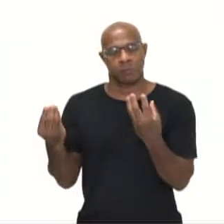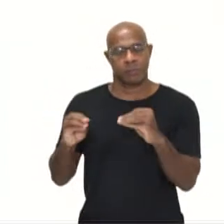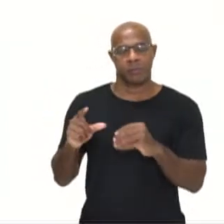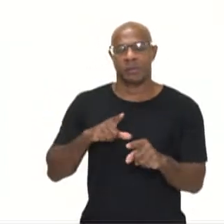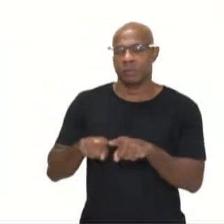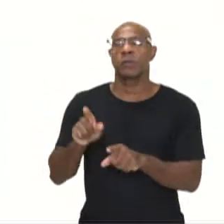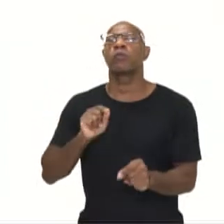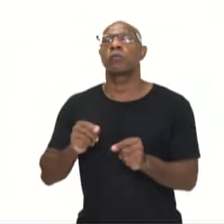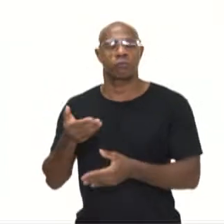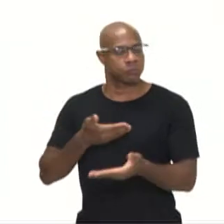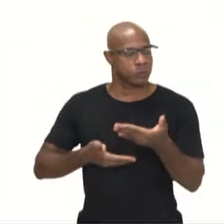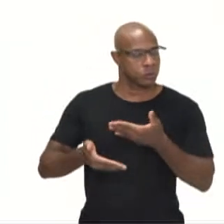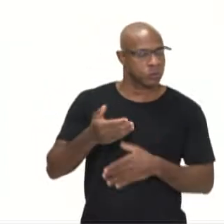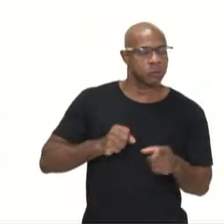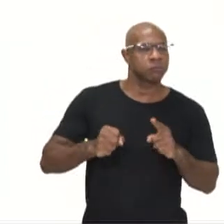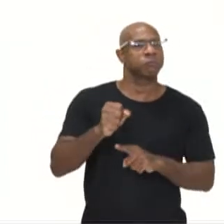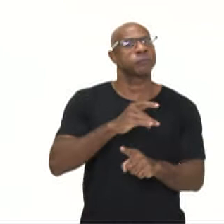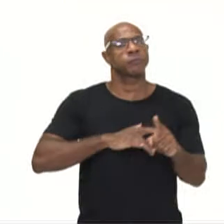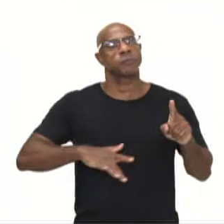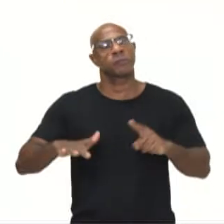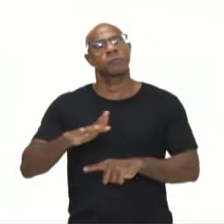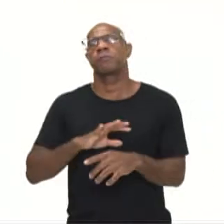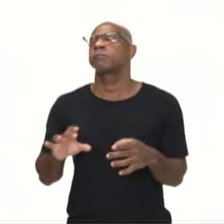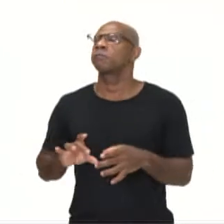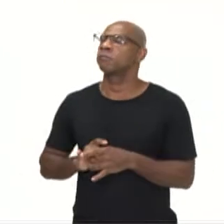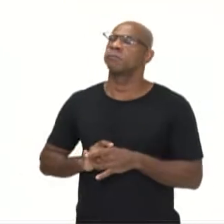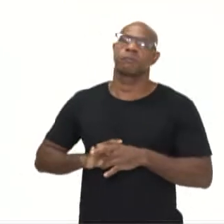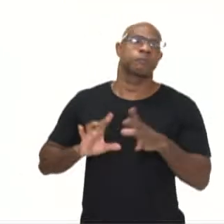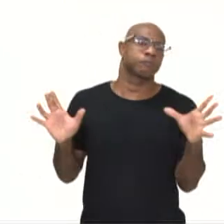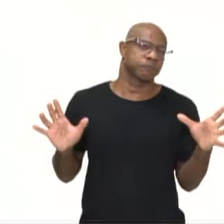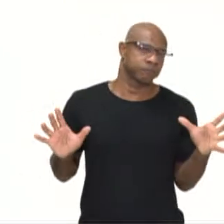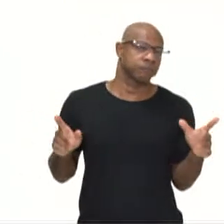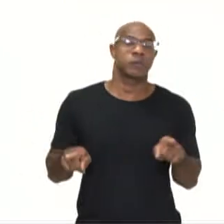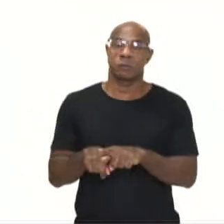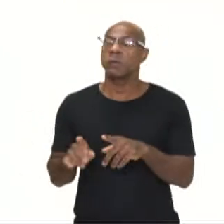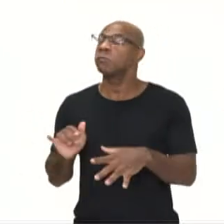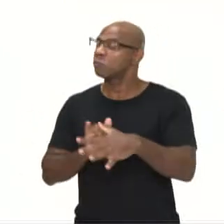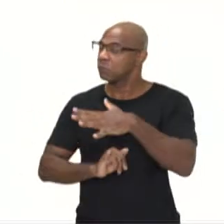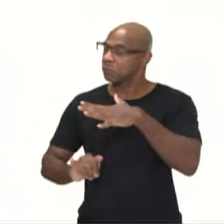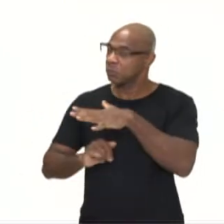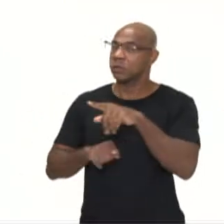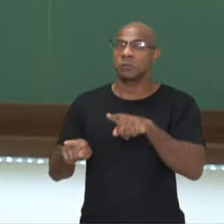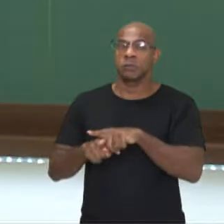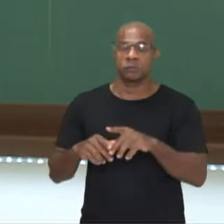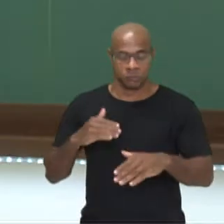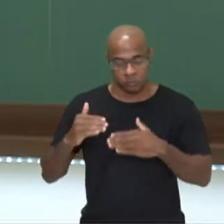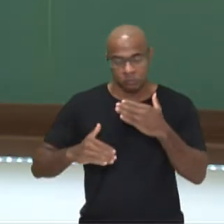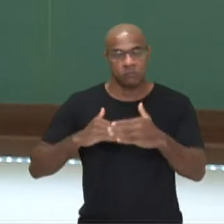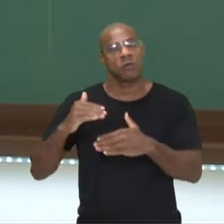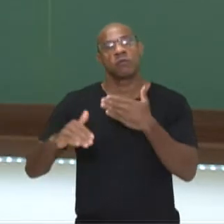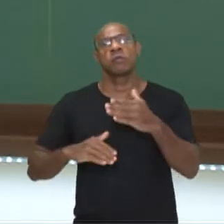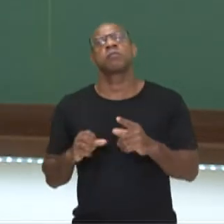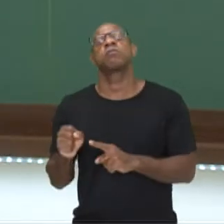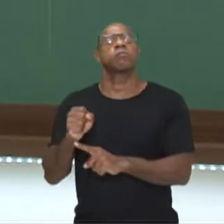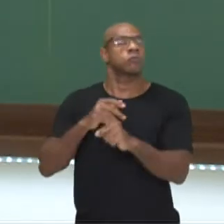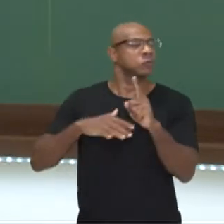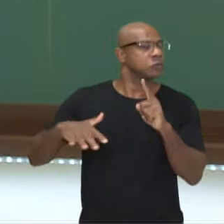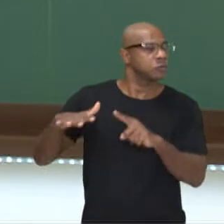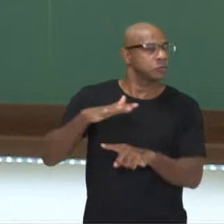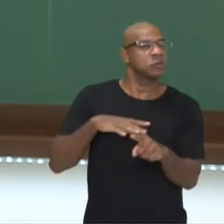social espontânea e informal. Ela desenvolve toda essa situação social